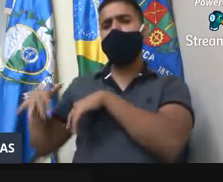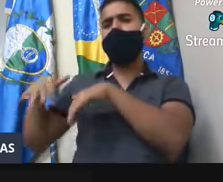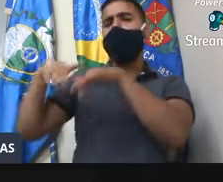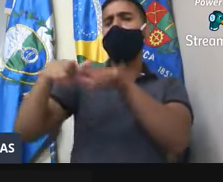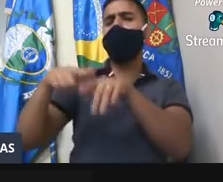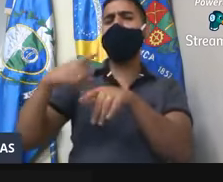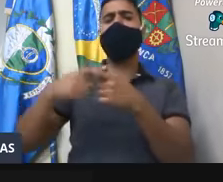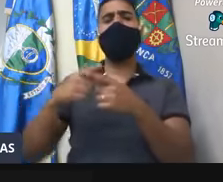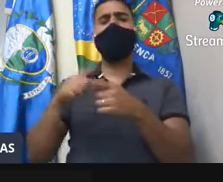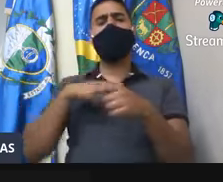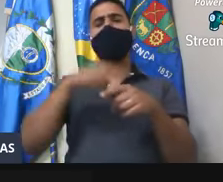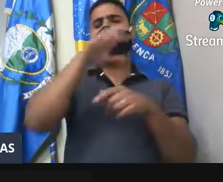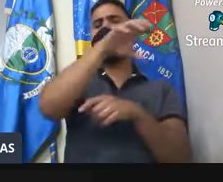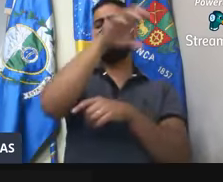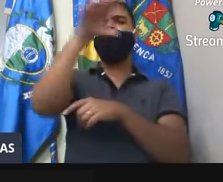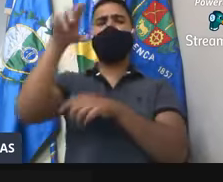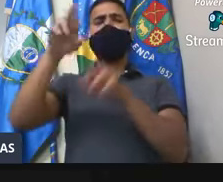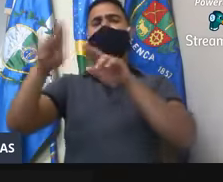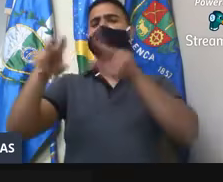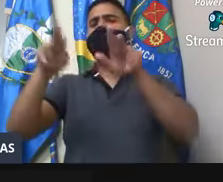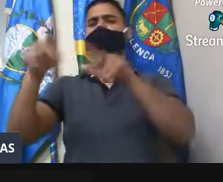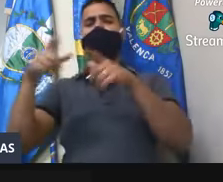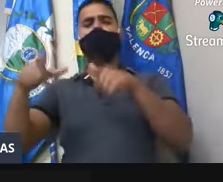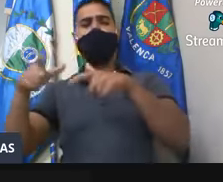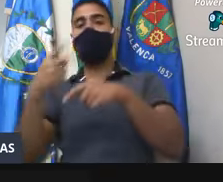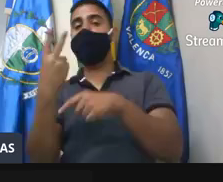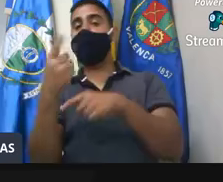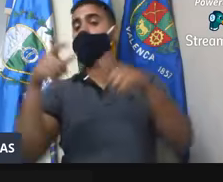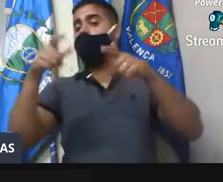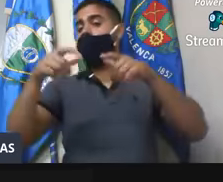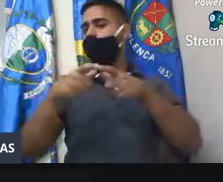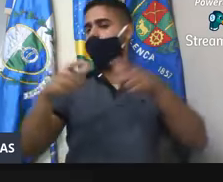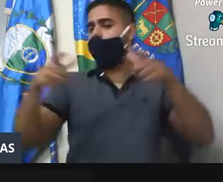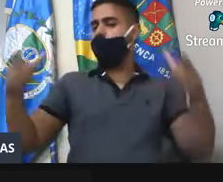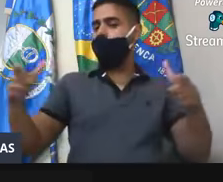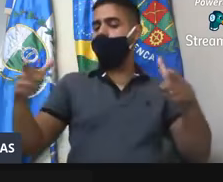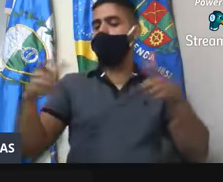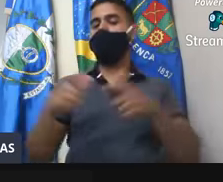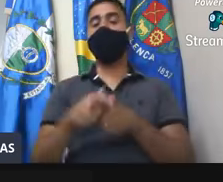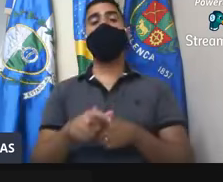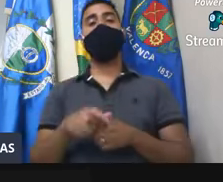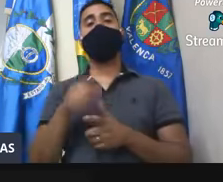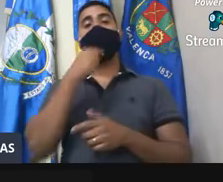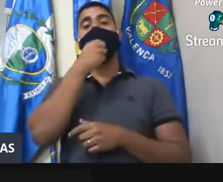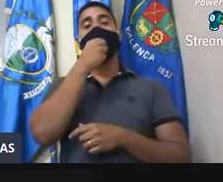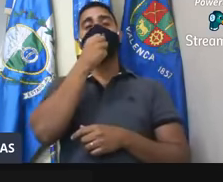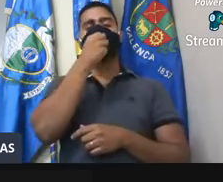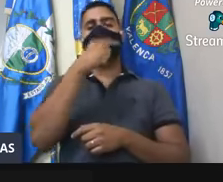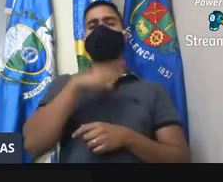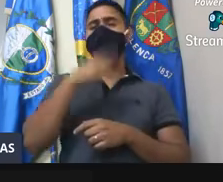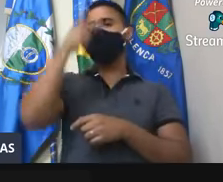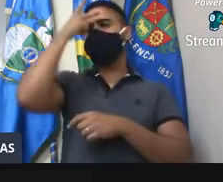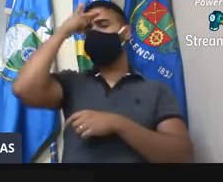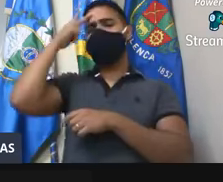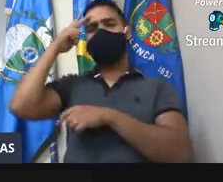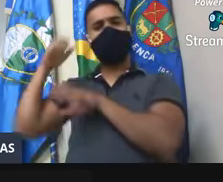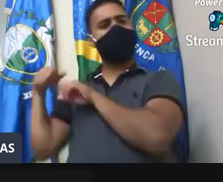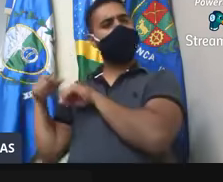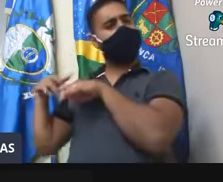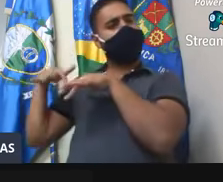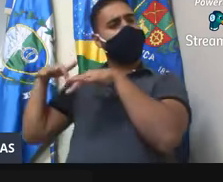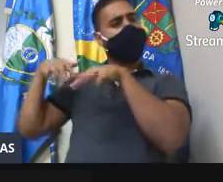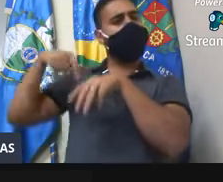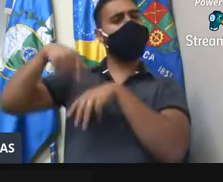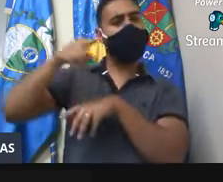gente pega Biquinha e Vadim Fonseca, dois bairros grandes, com uma densidade demográfica grande, e a